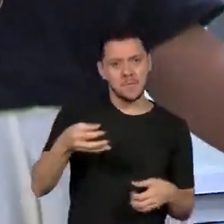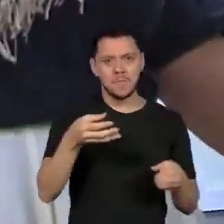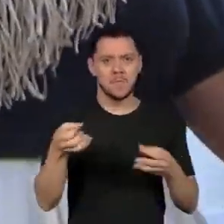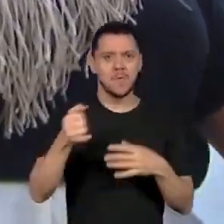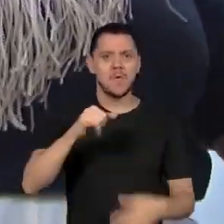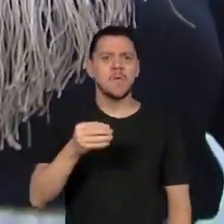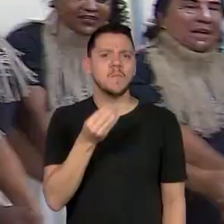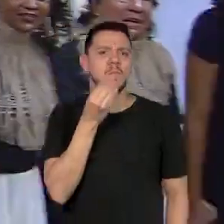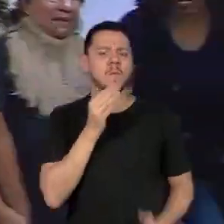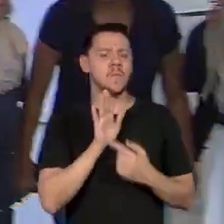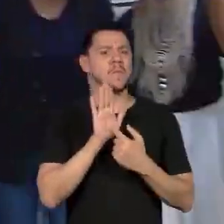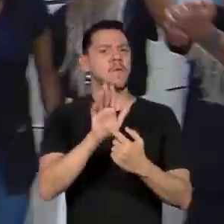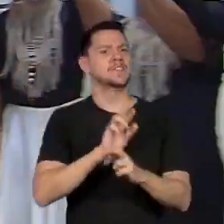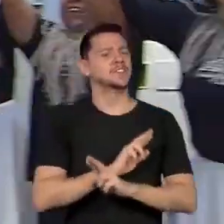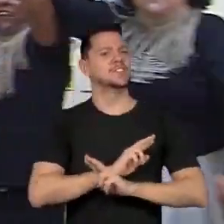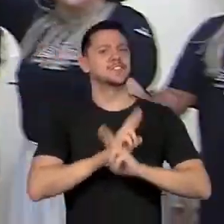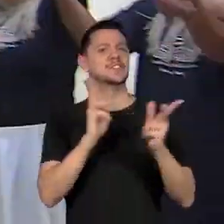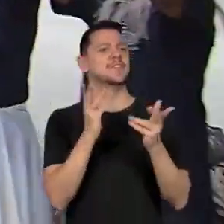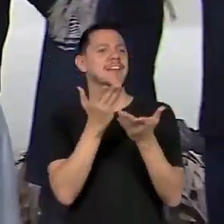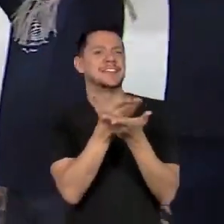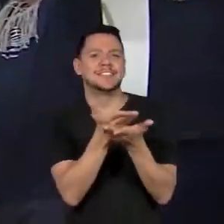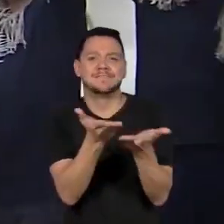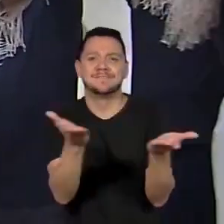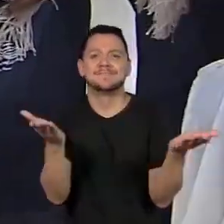na vida destes estudantes.